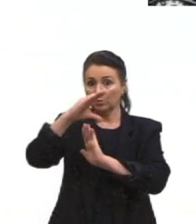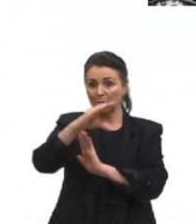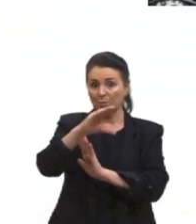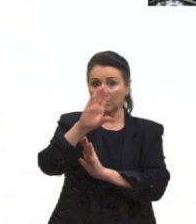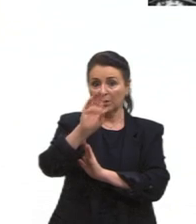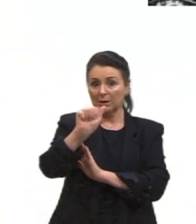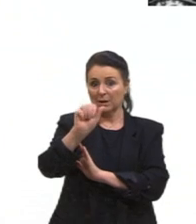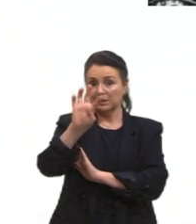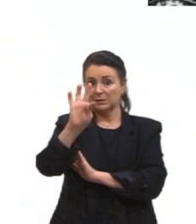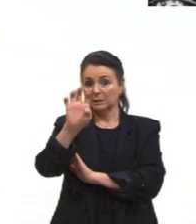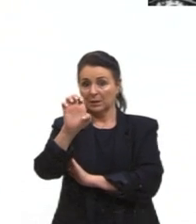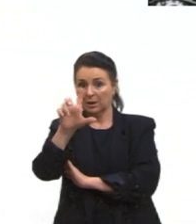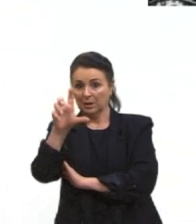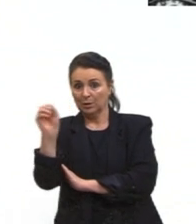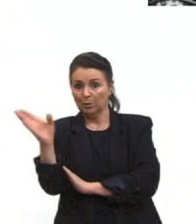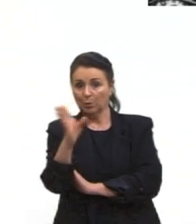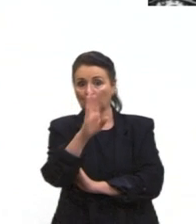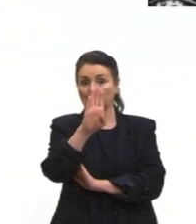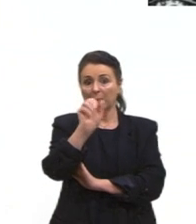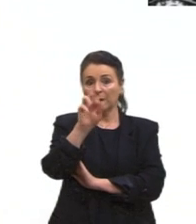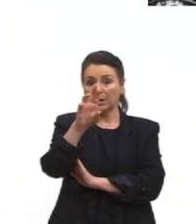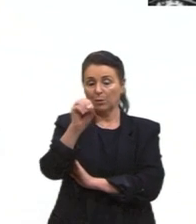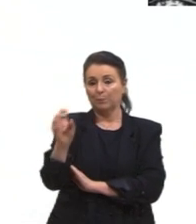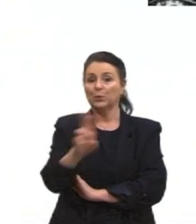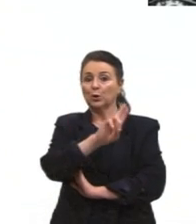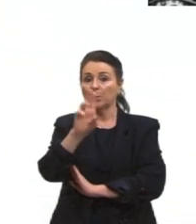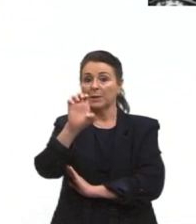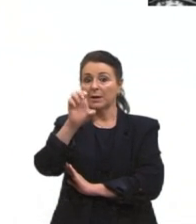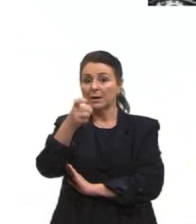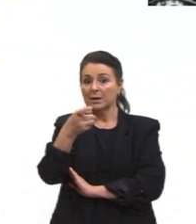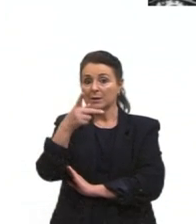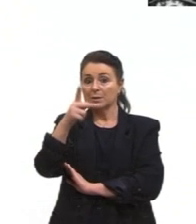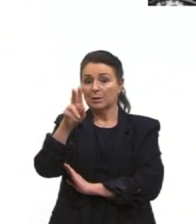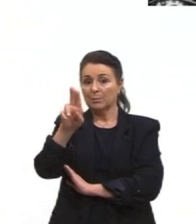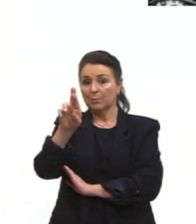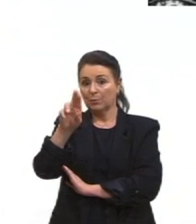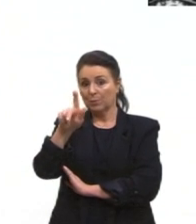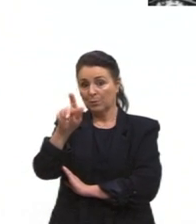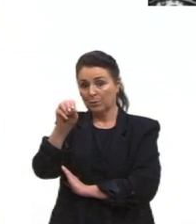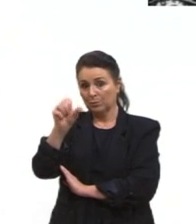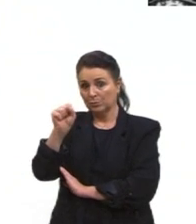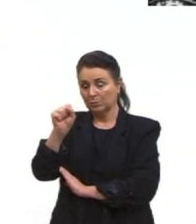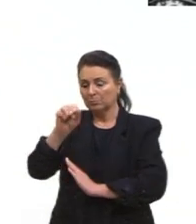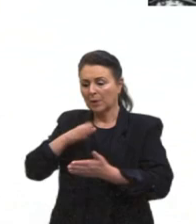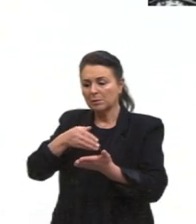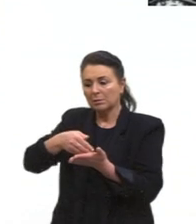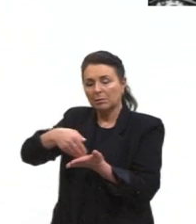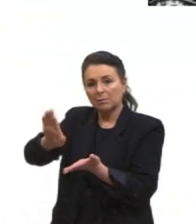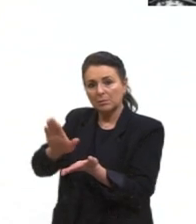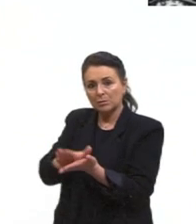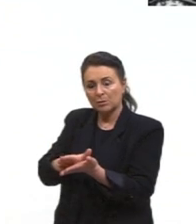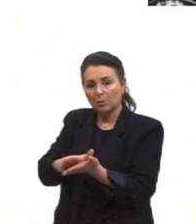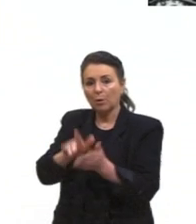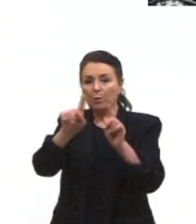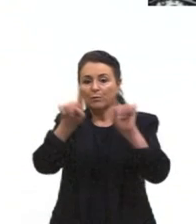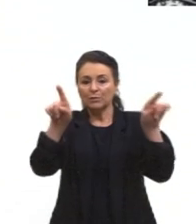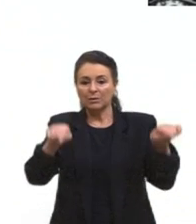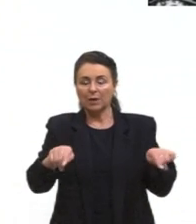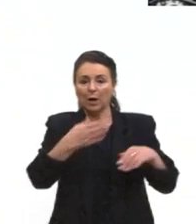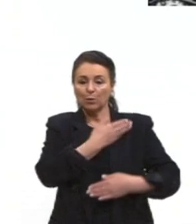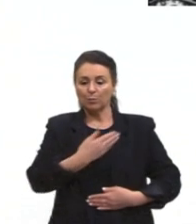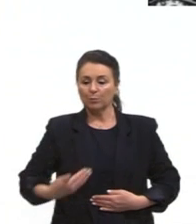foi os expurgos. O eram esses expurgos? Eles demitiam funcionários públicos que